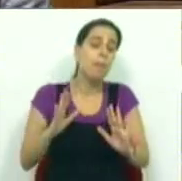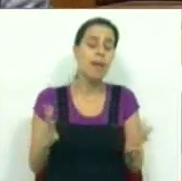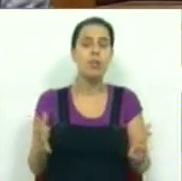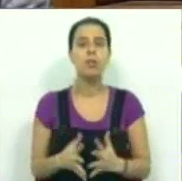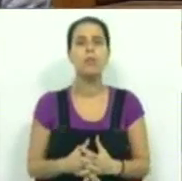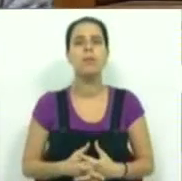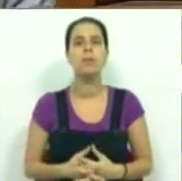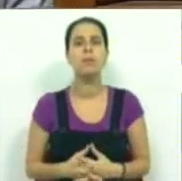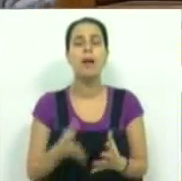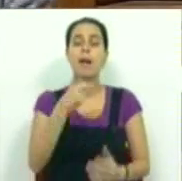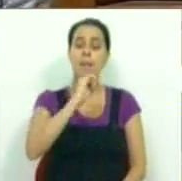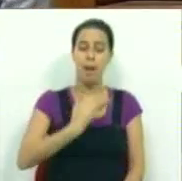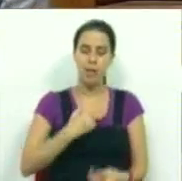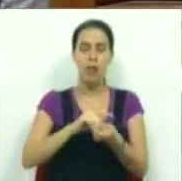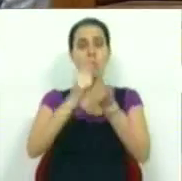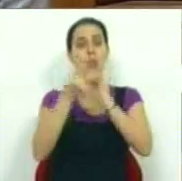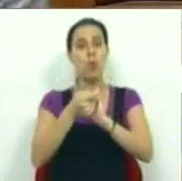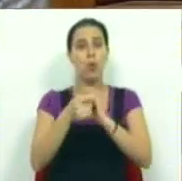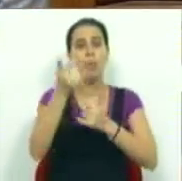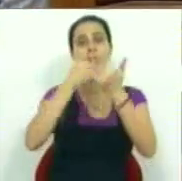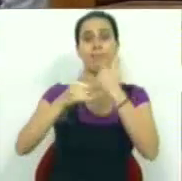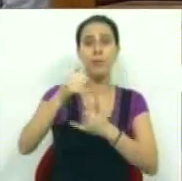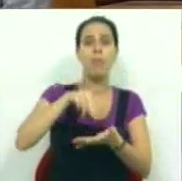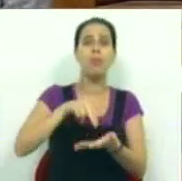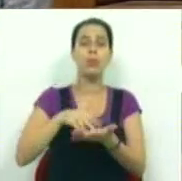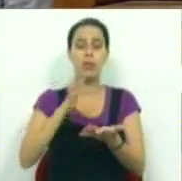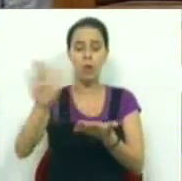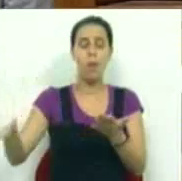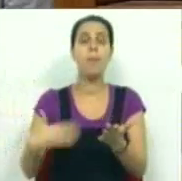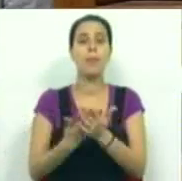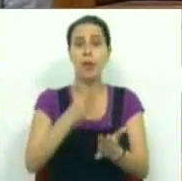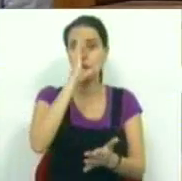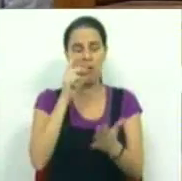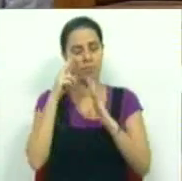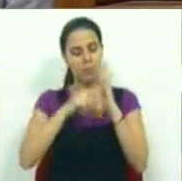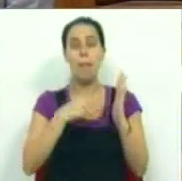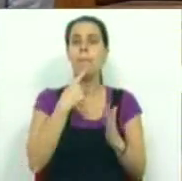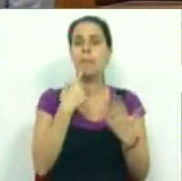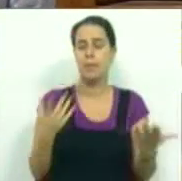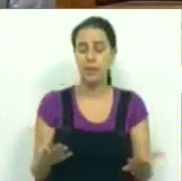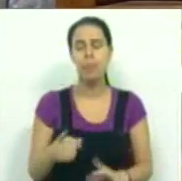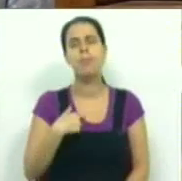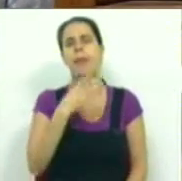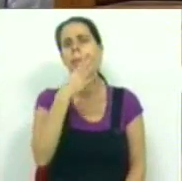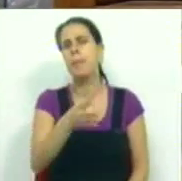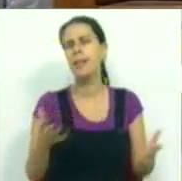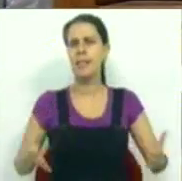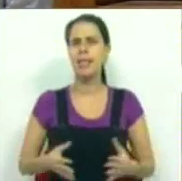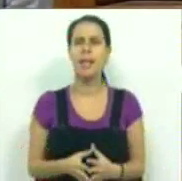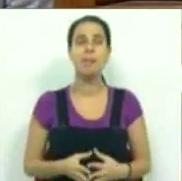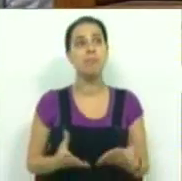Mas o PSD mudou de posição, como se percebe pela proposta do Governo. É caso para dizer